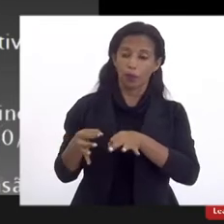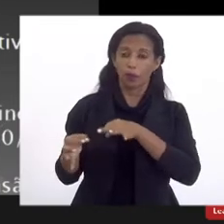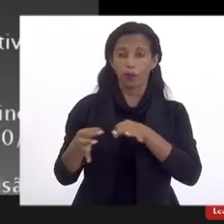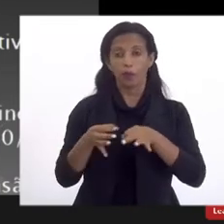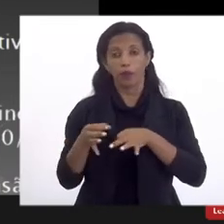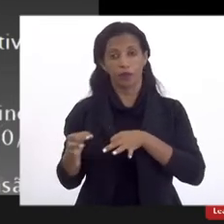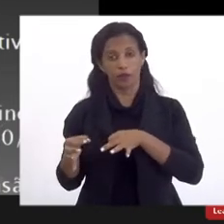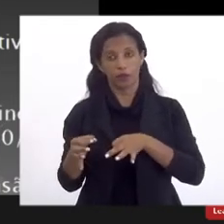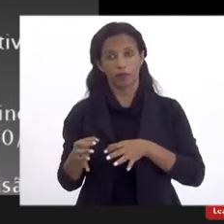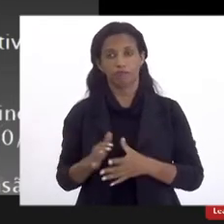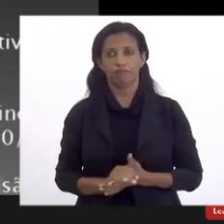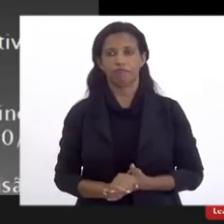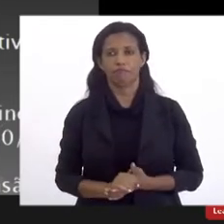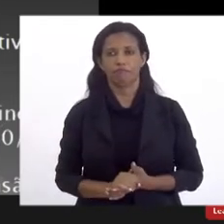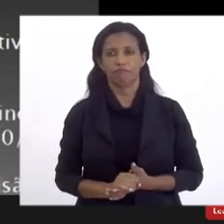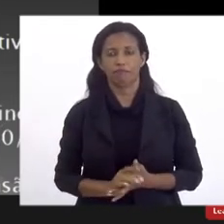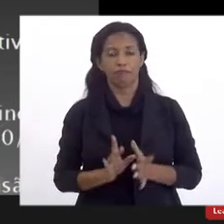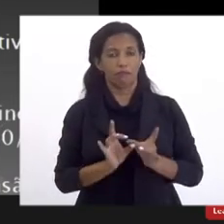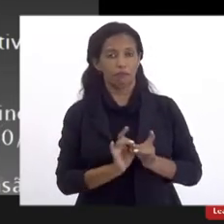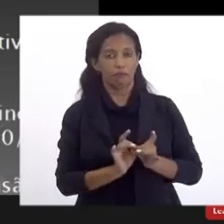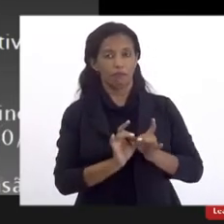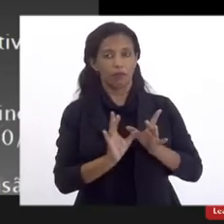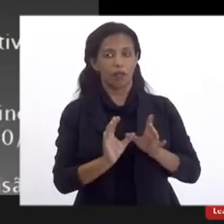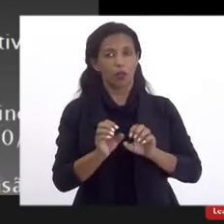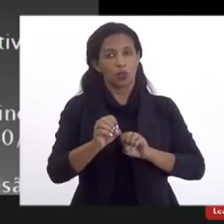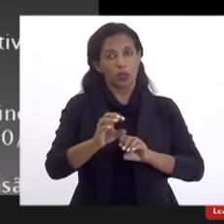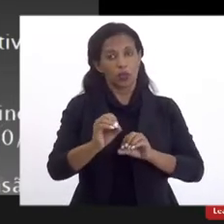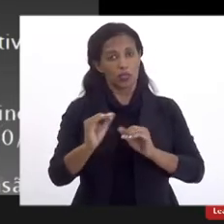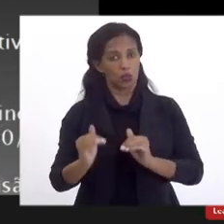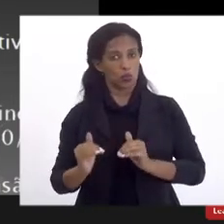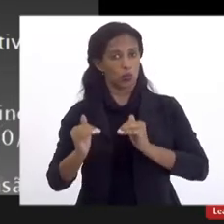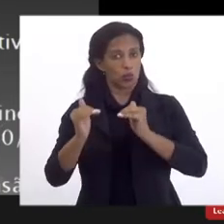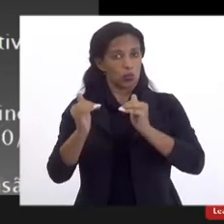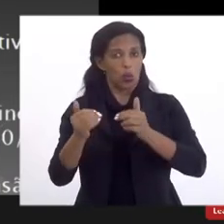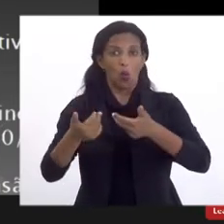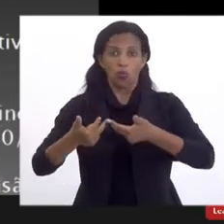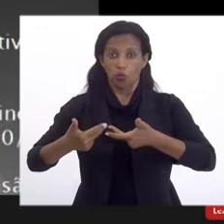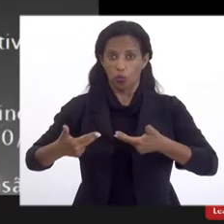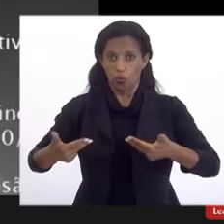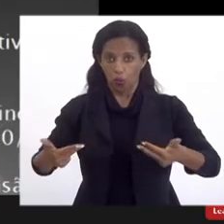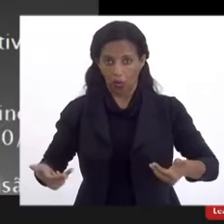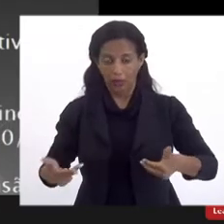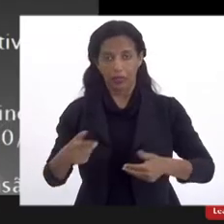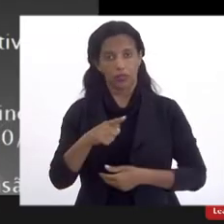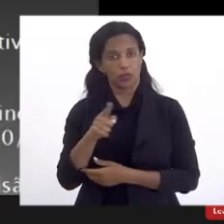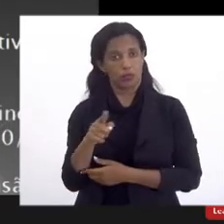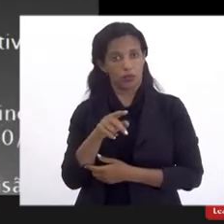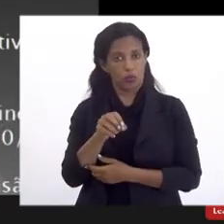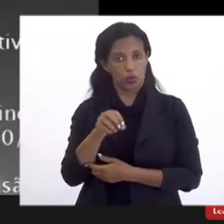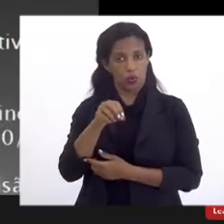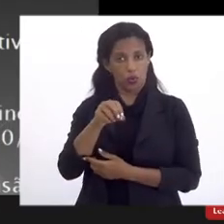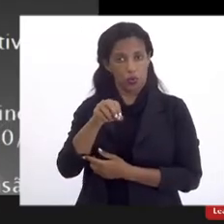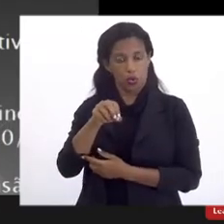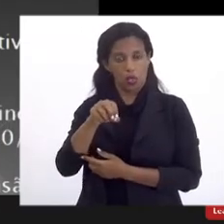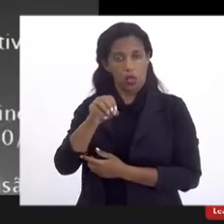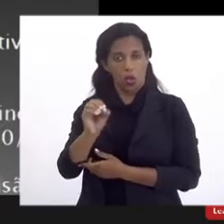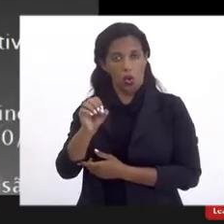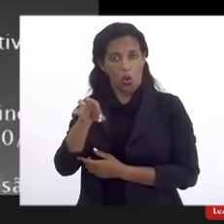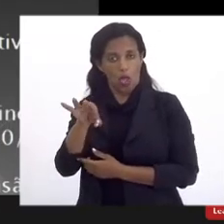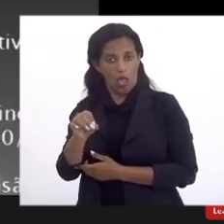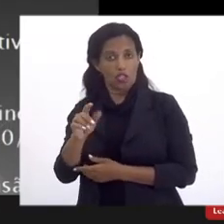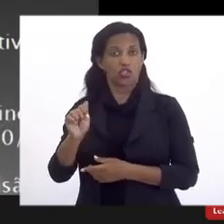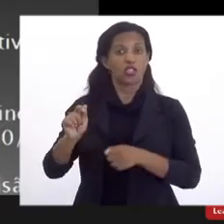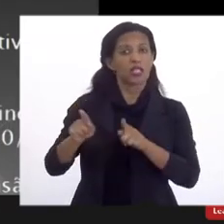democratização do ensino superior de qualidade para a Zona Oeste e também para barros